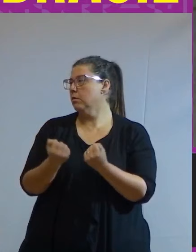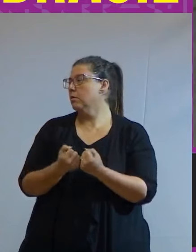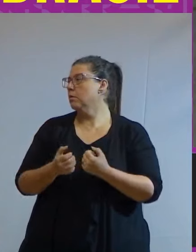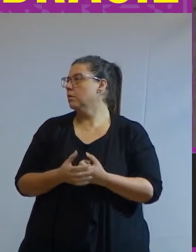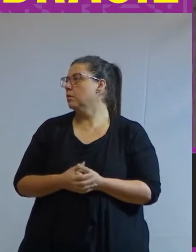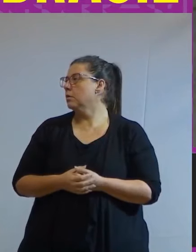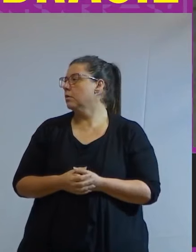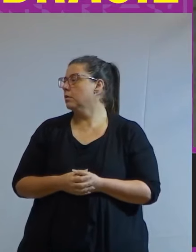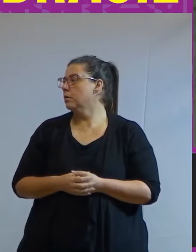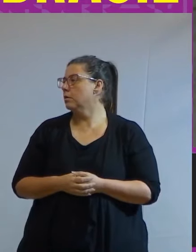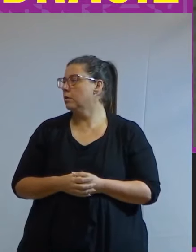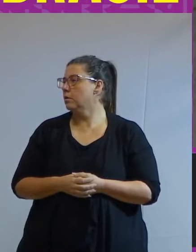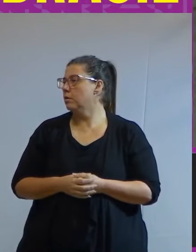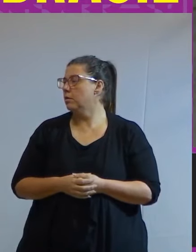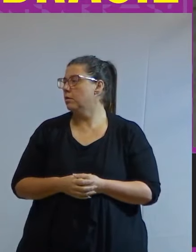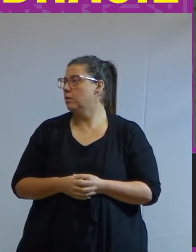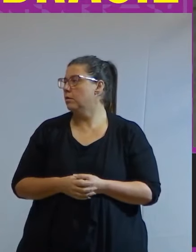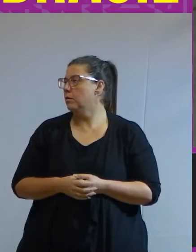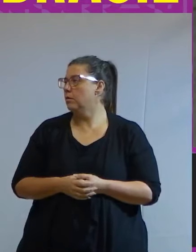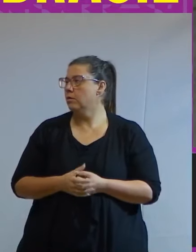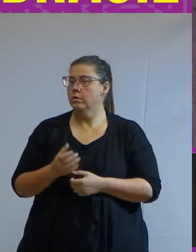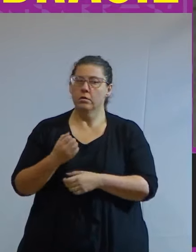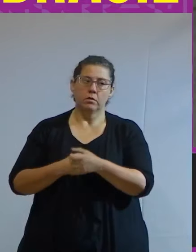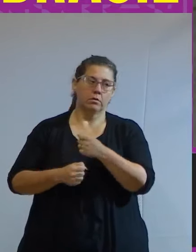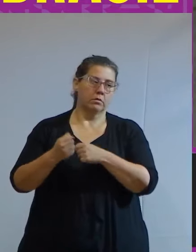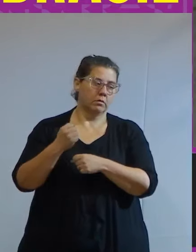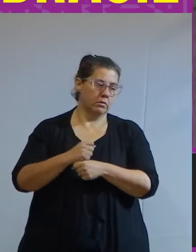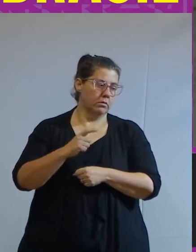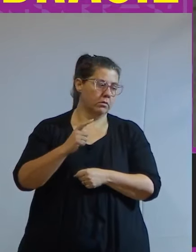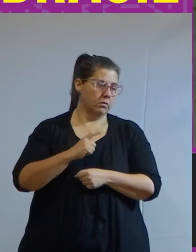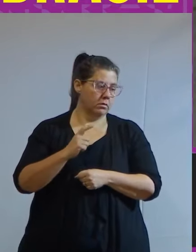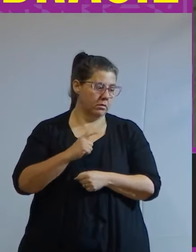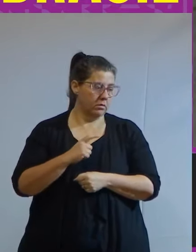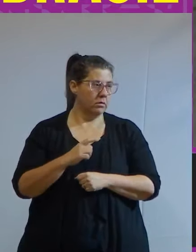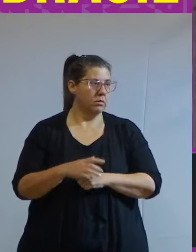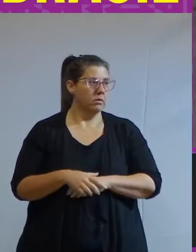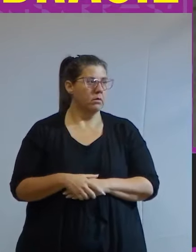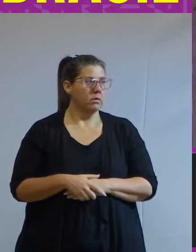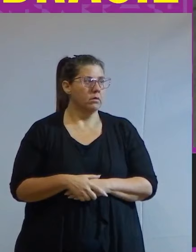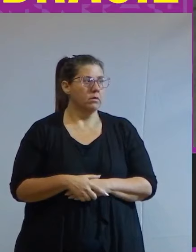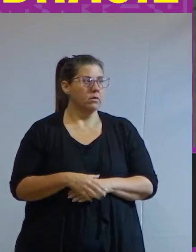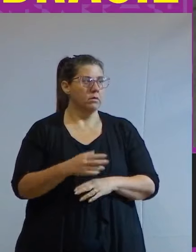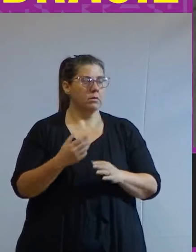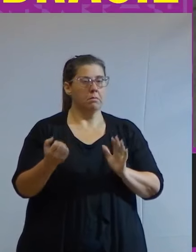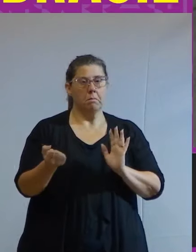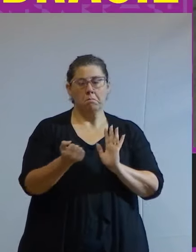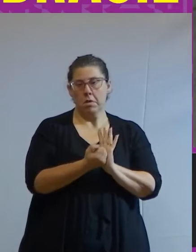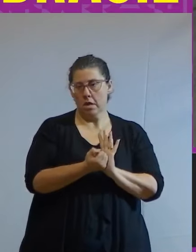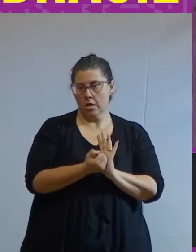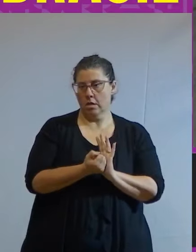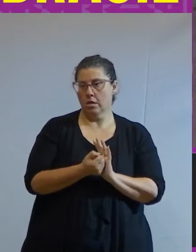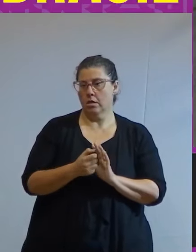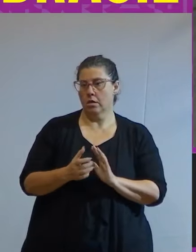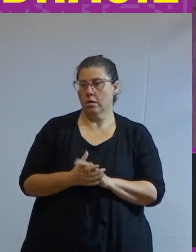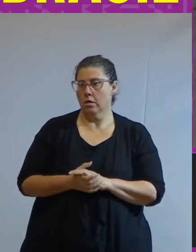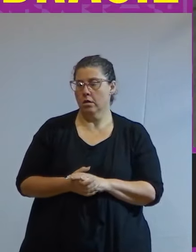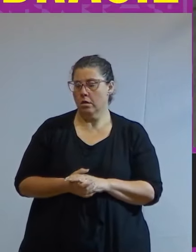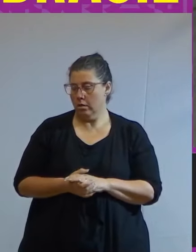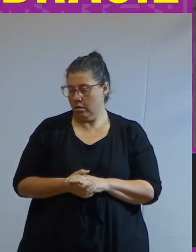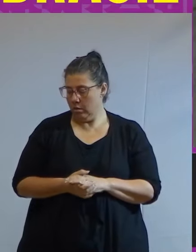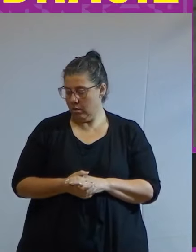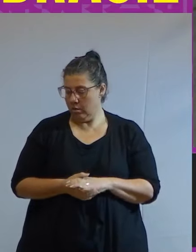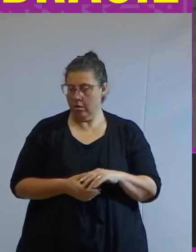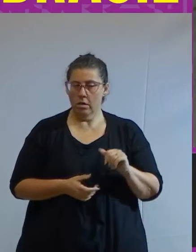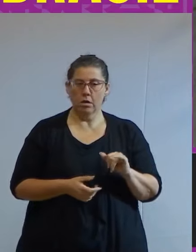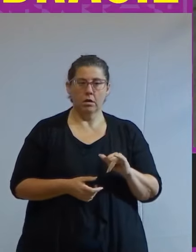mas o ano passado teve uma figura uma das figuras marcantes foi o Ailton Krenak